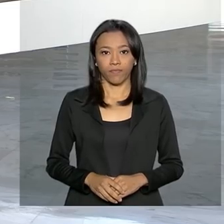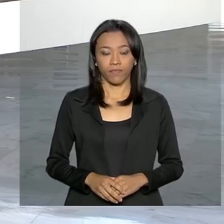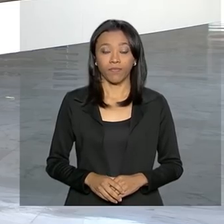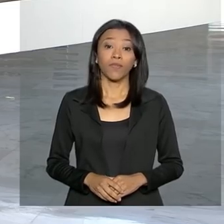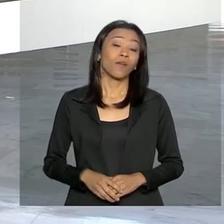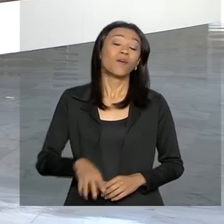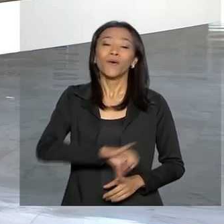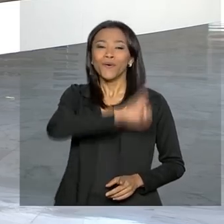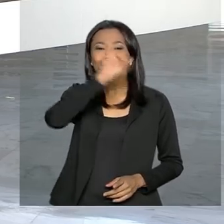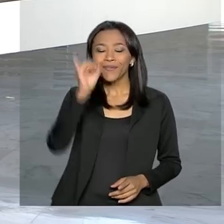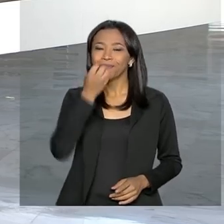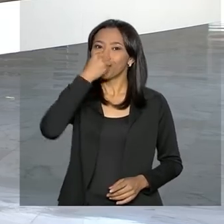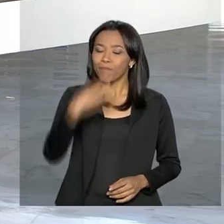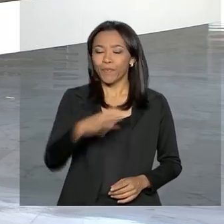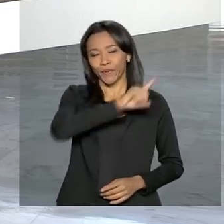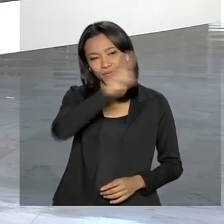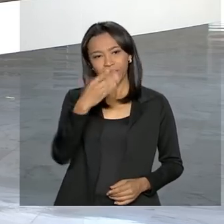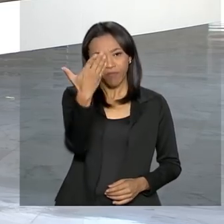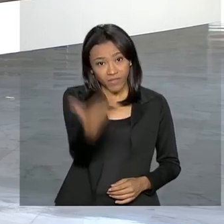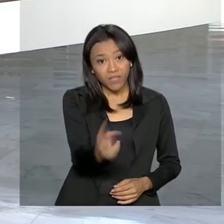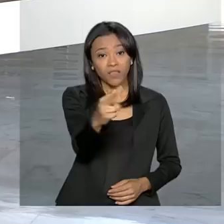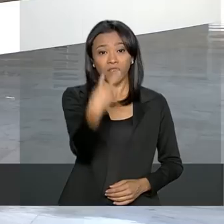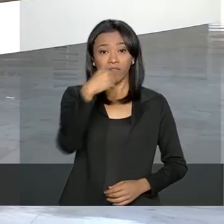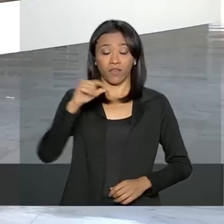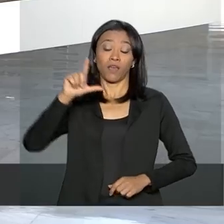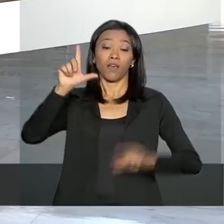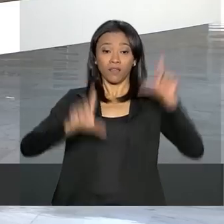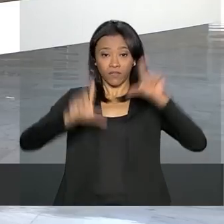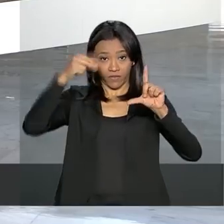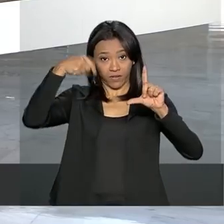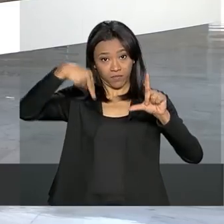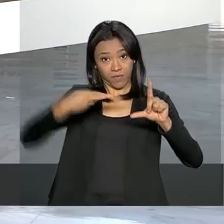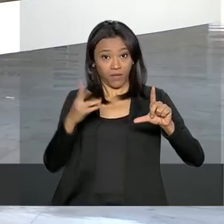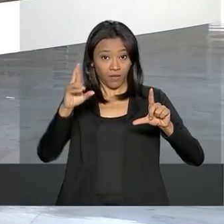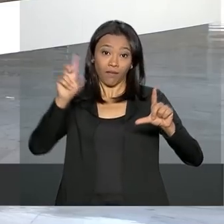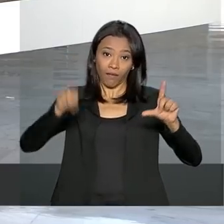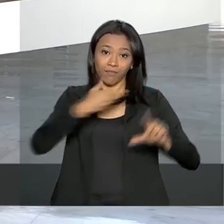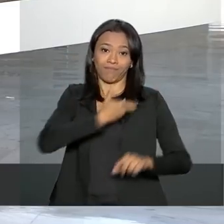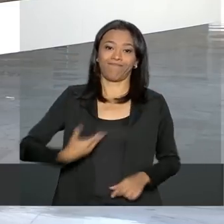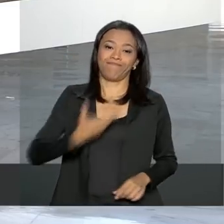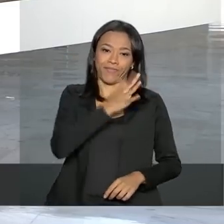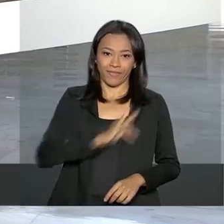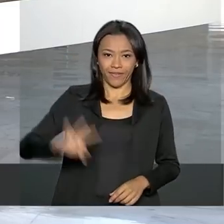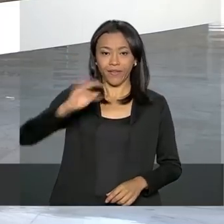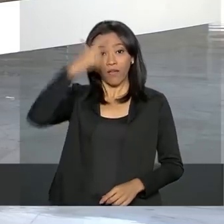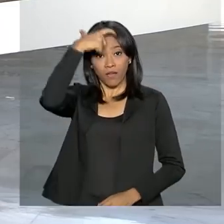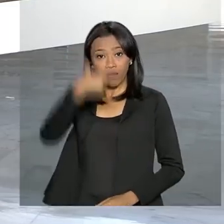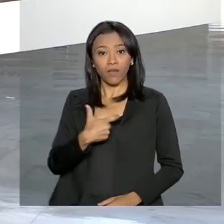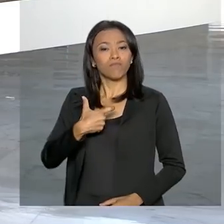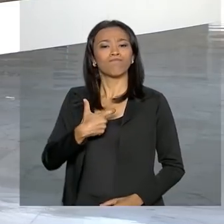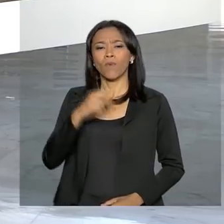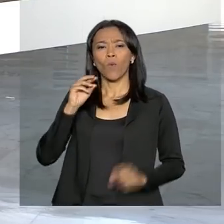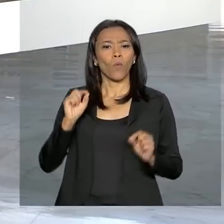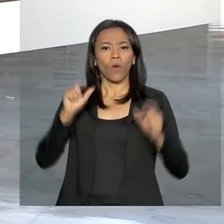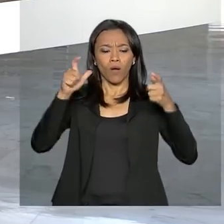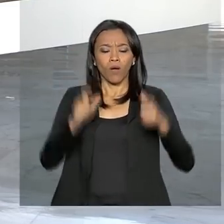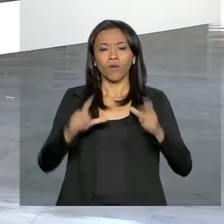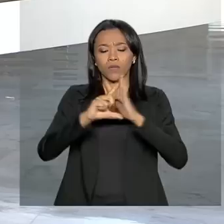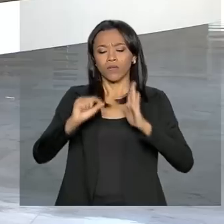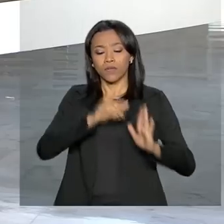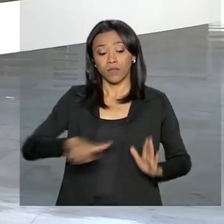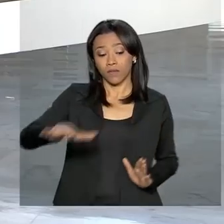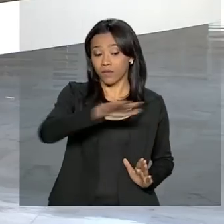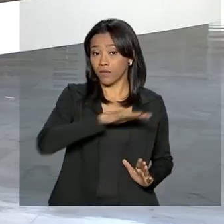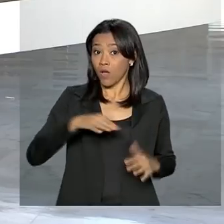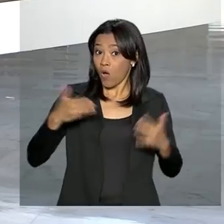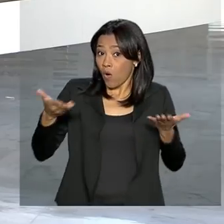Olá, bom dia para você que acompanha a NBR e TV do Governo Federal. Eu estou no Palácio do Planalto, mas hoje